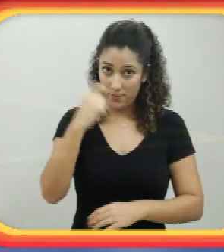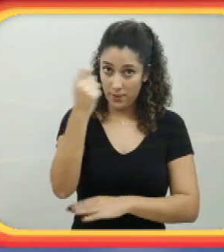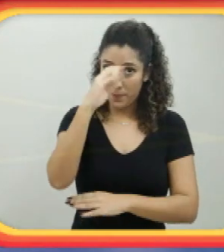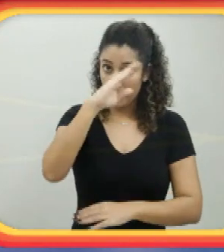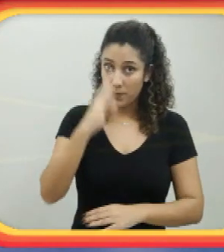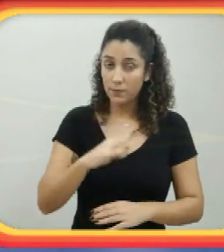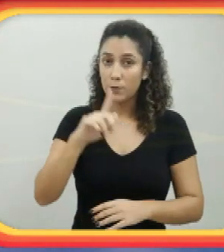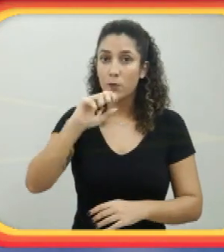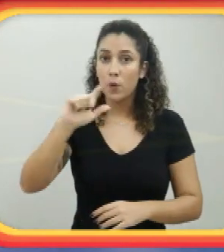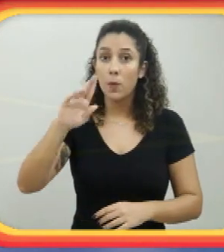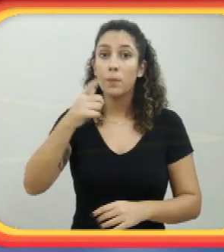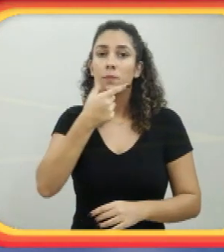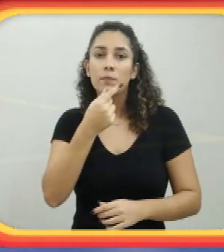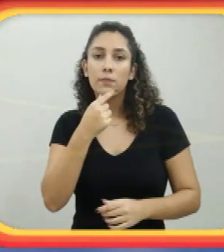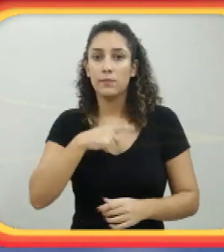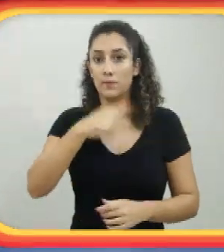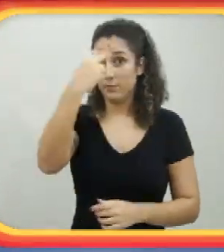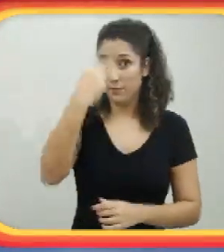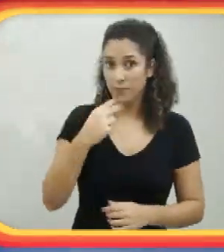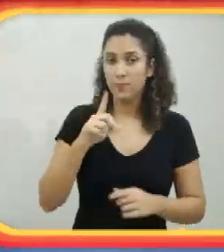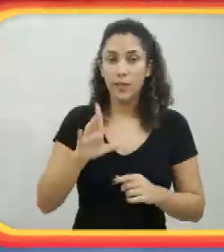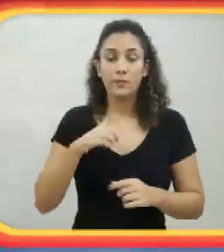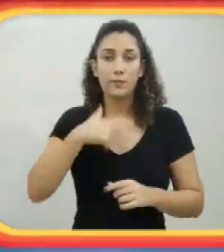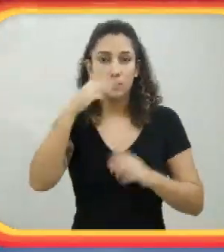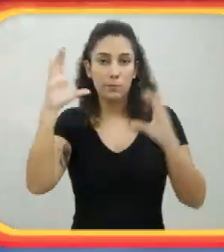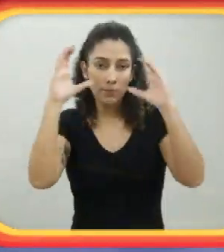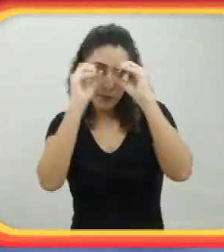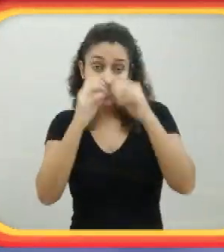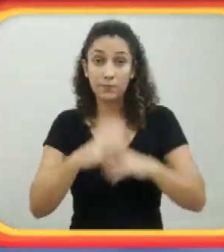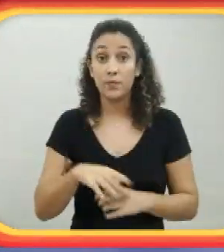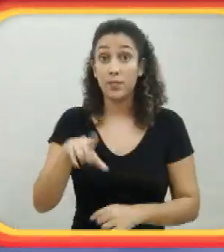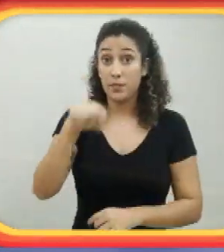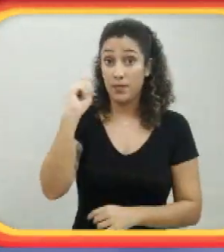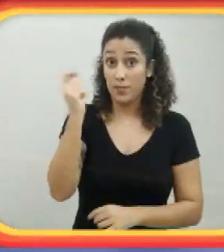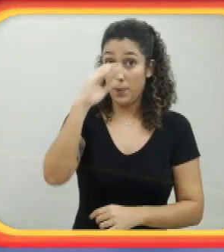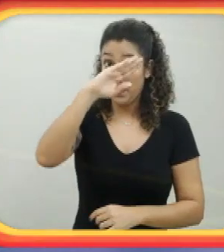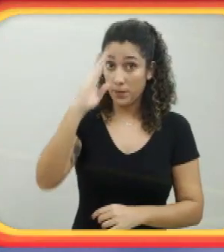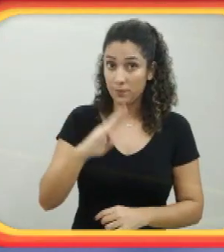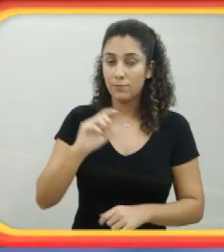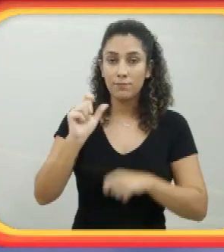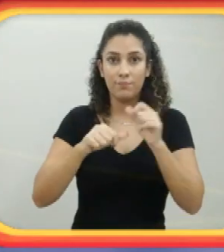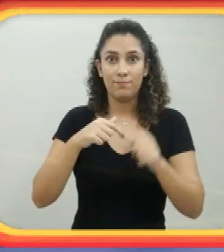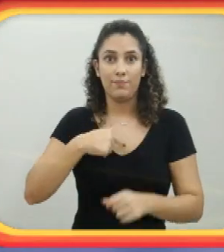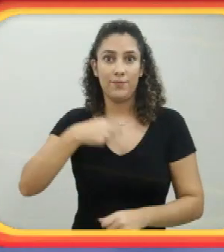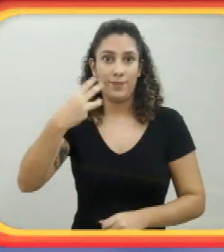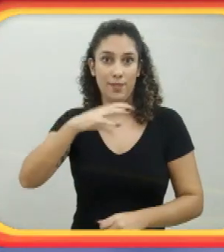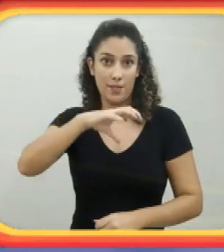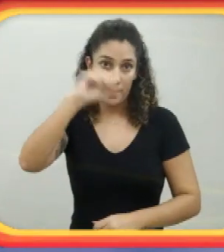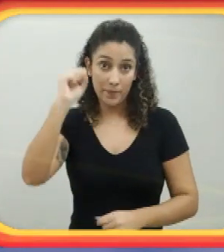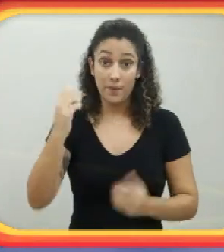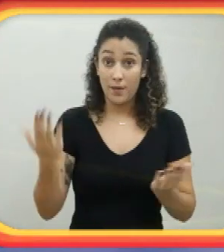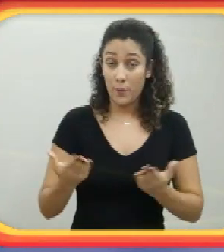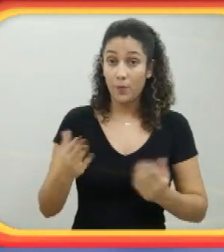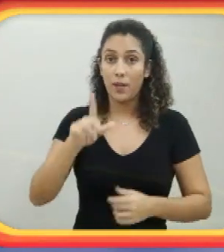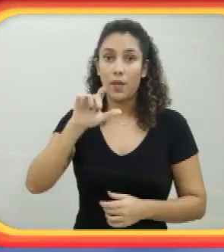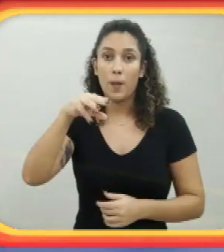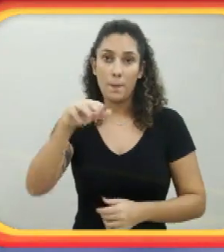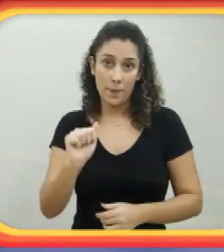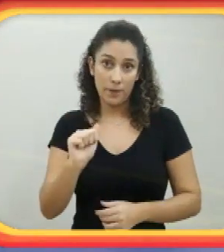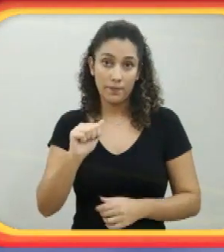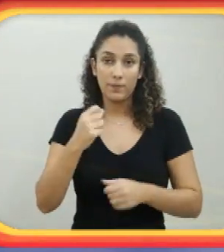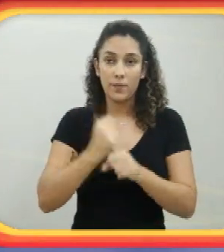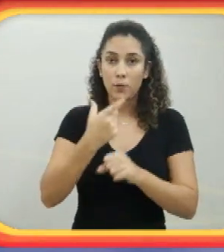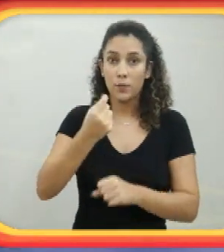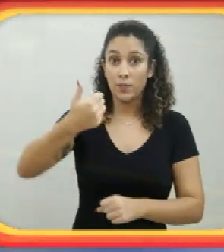e tenho deficiência visual, sou baixa visão. A seleção brasileira se tornou tricampeão agora em Lima, em 2019, no